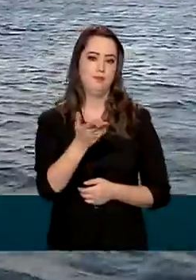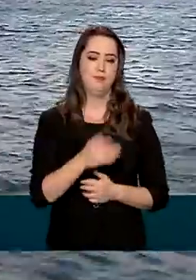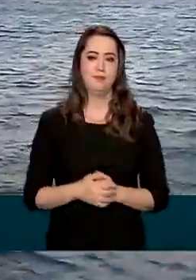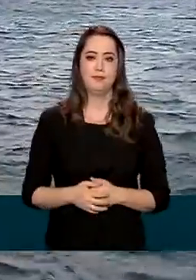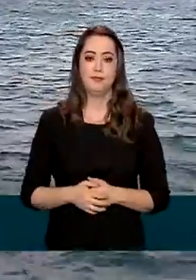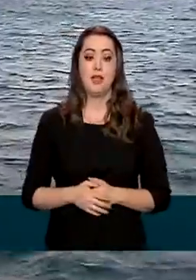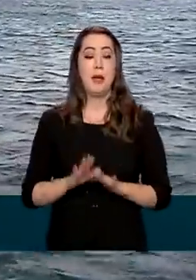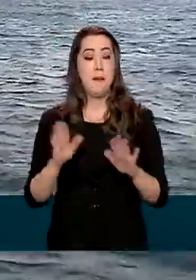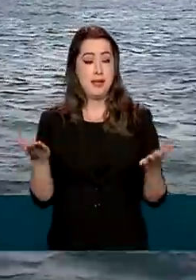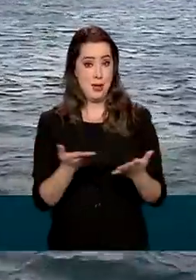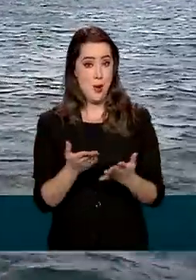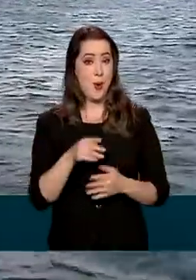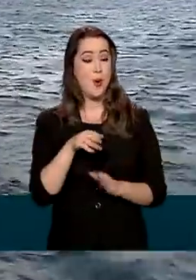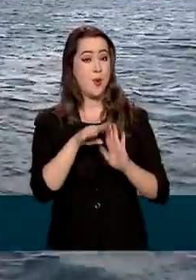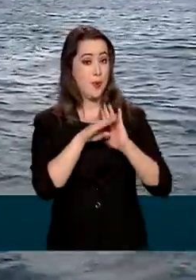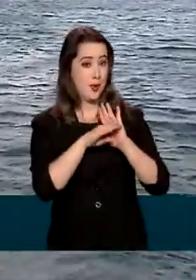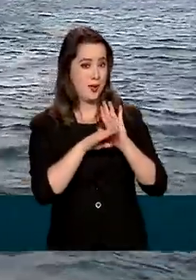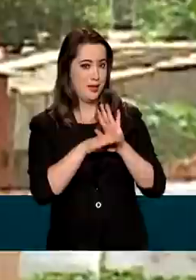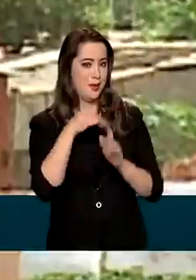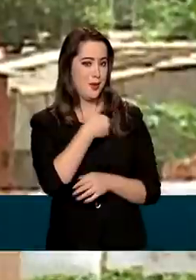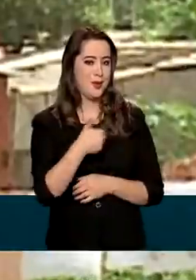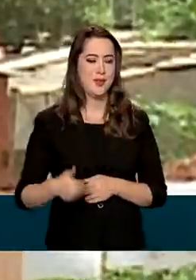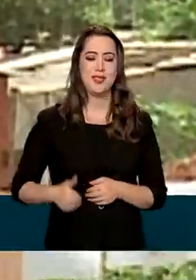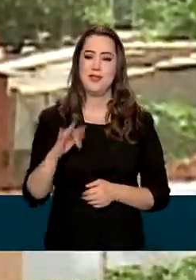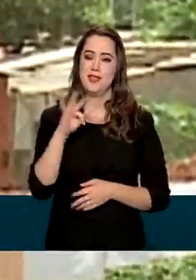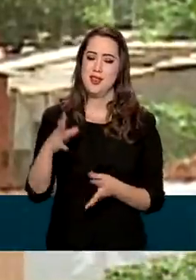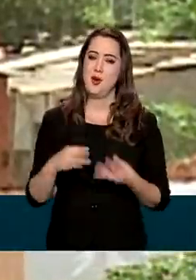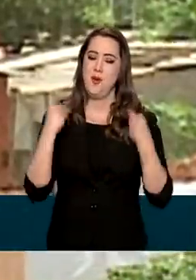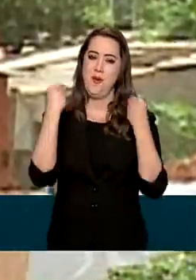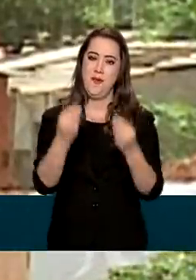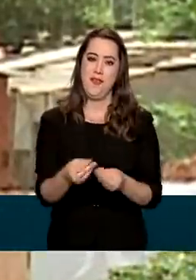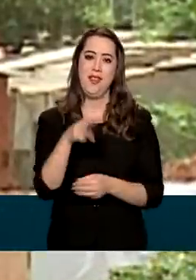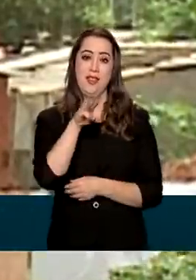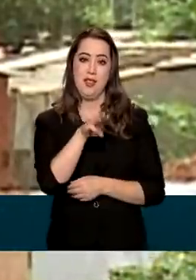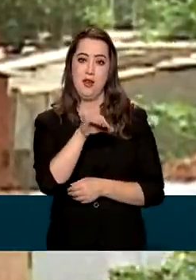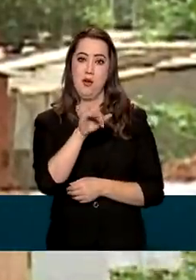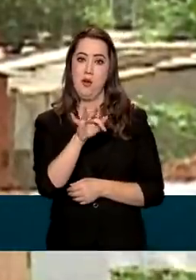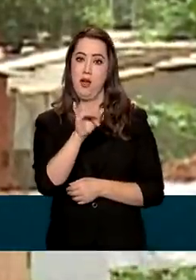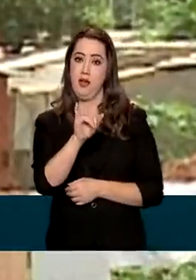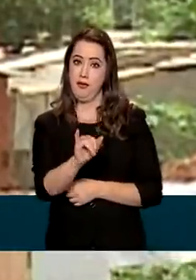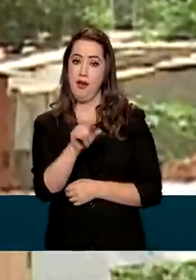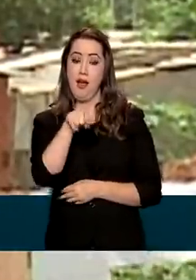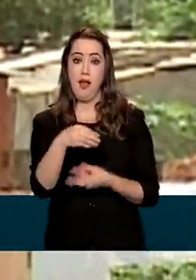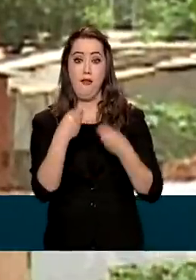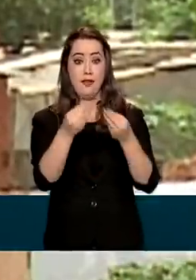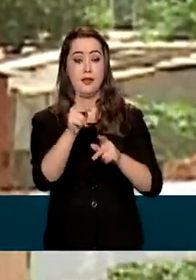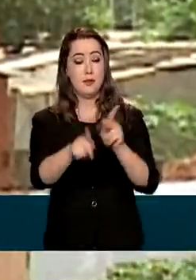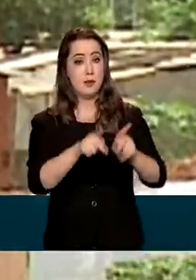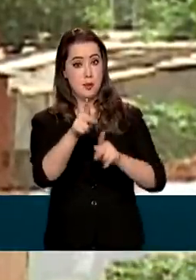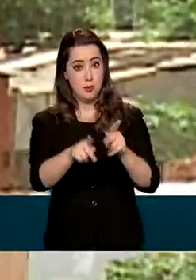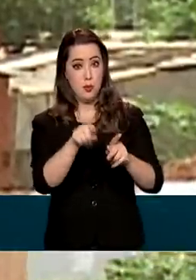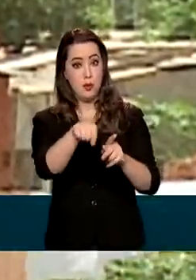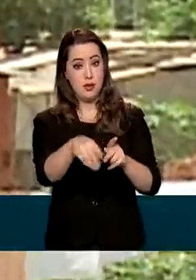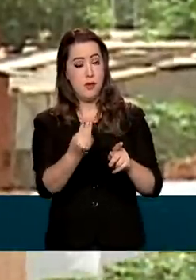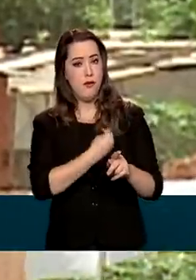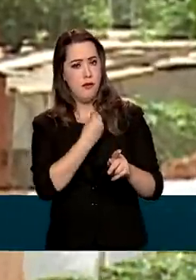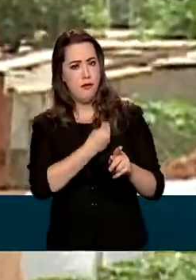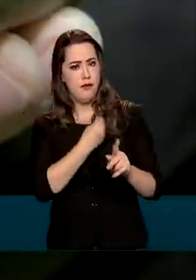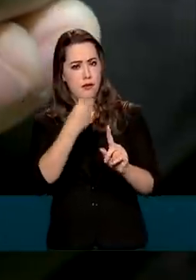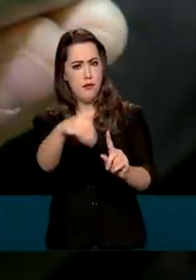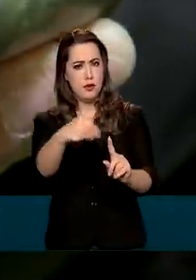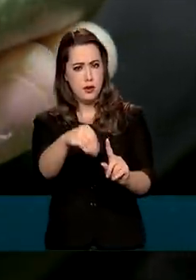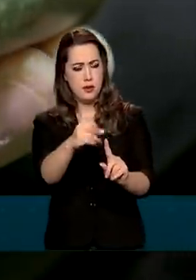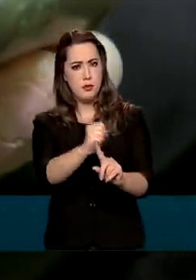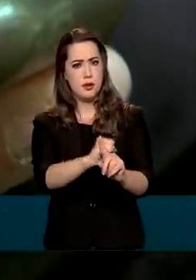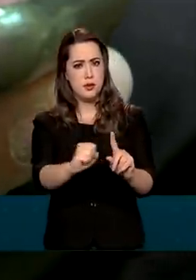O programa Wi-Fi Brasil, do governo federal, veio para levar banda larga para essas pessoas que vivem em vulnerabilidade social